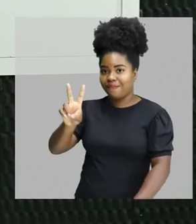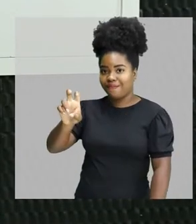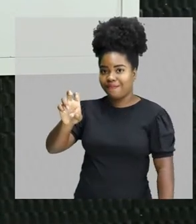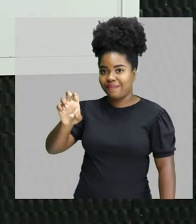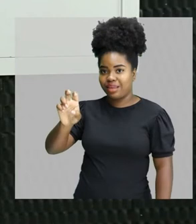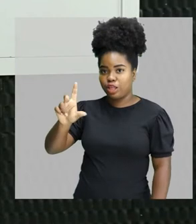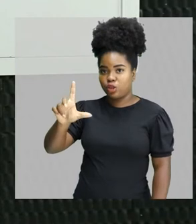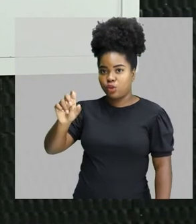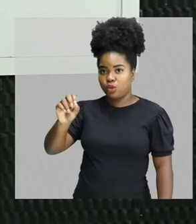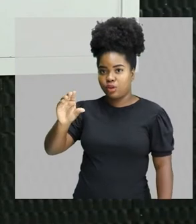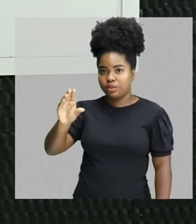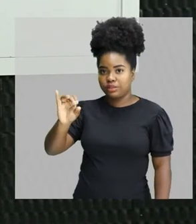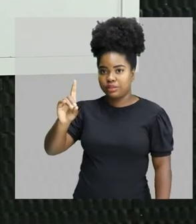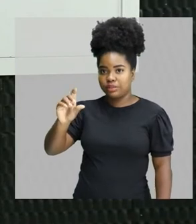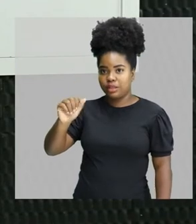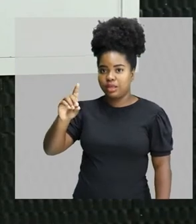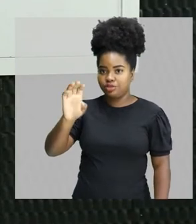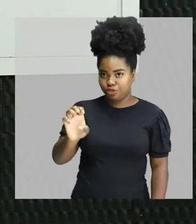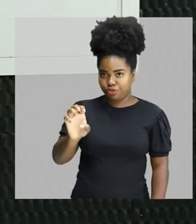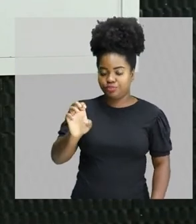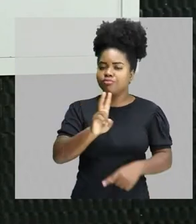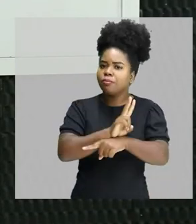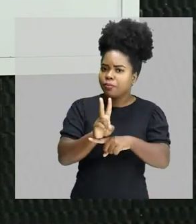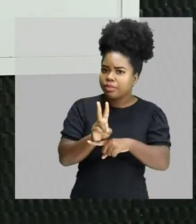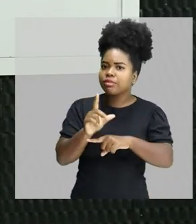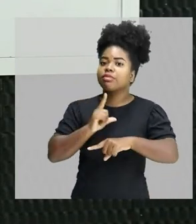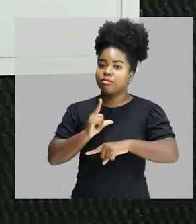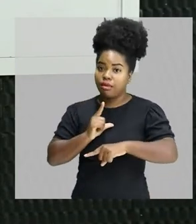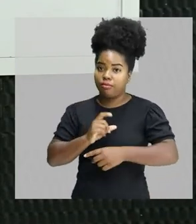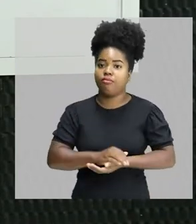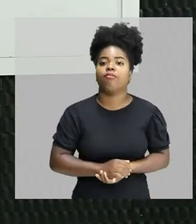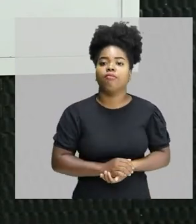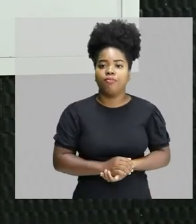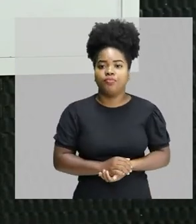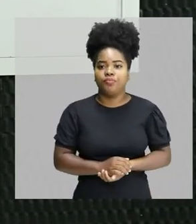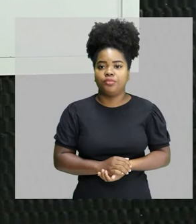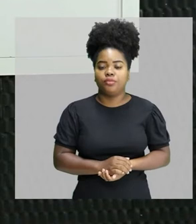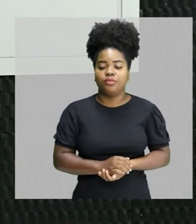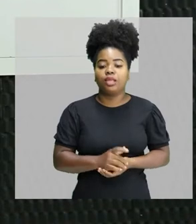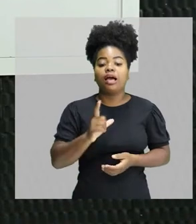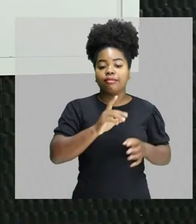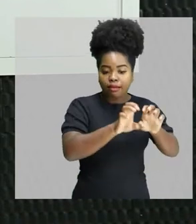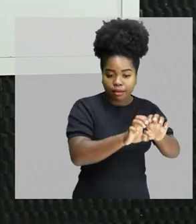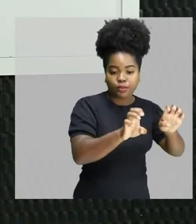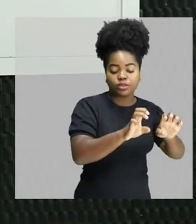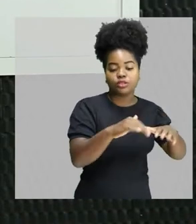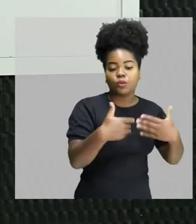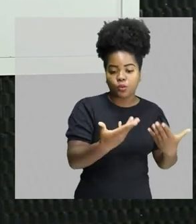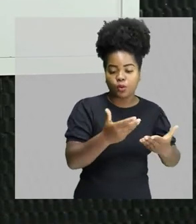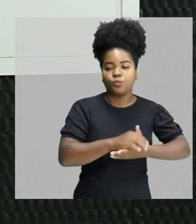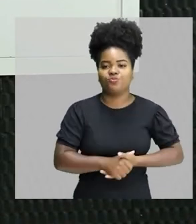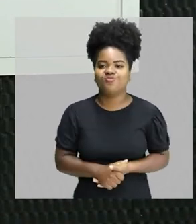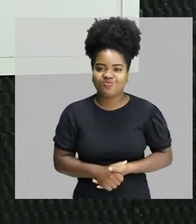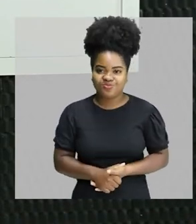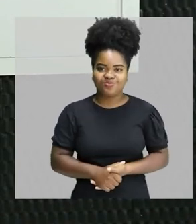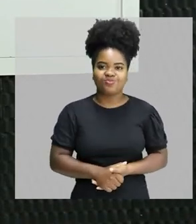E a velocidade de uma onda, assim como uma velocidade lá na mecânica, é dado um espaço